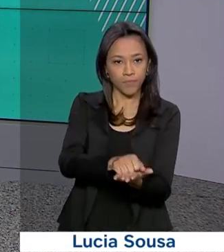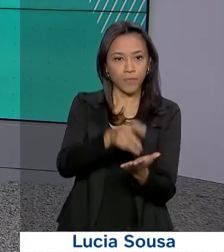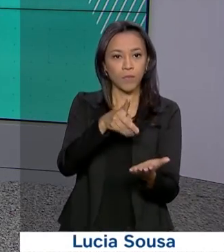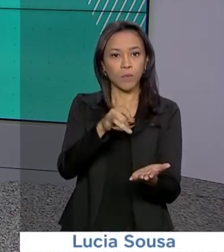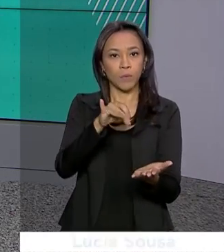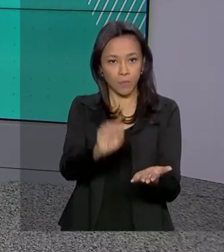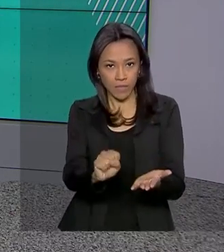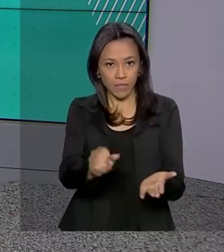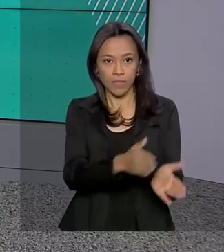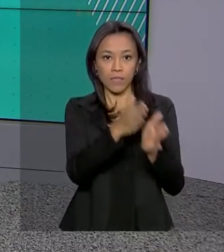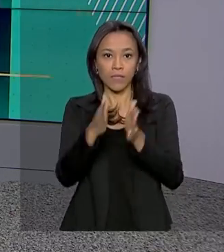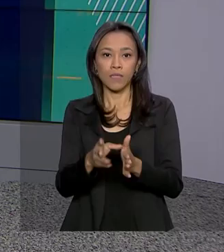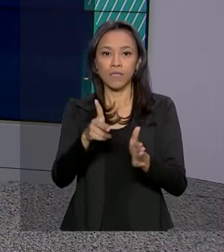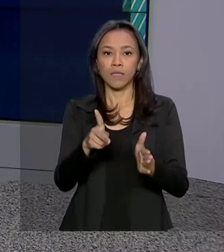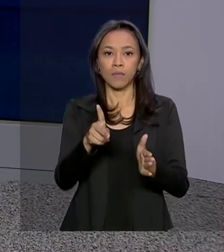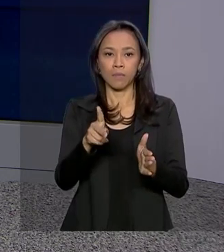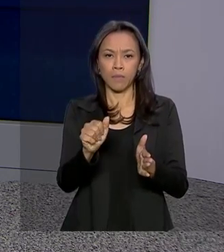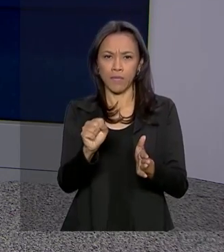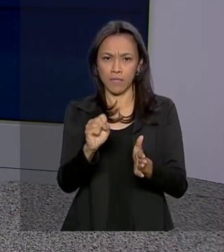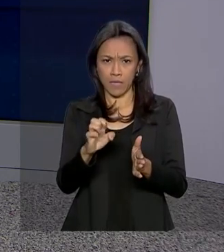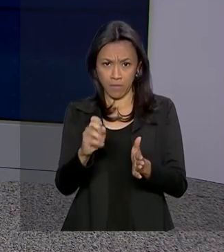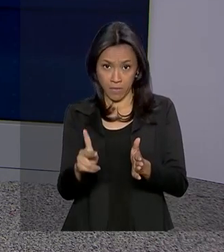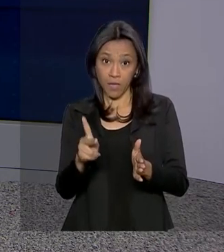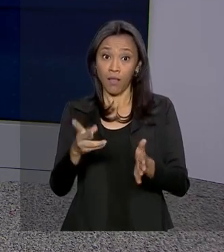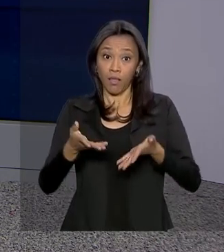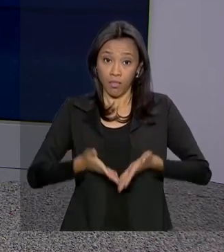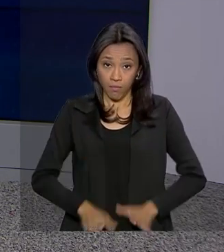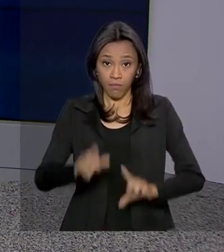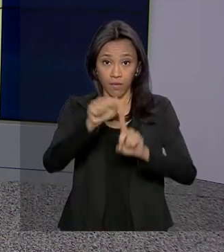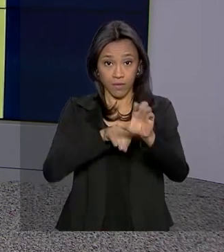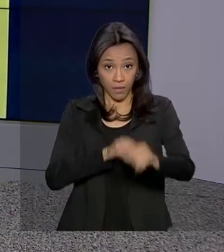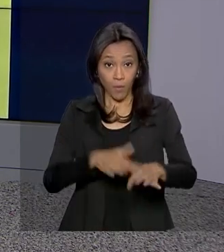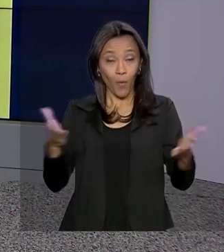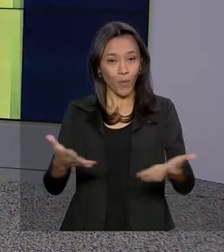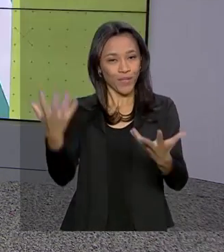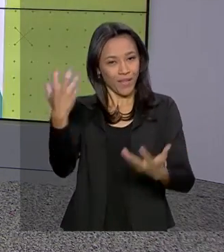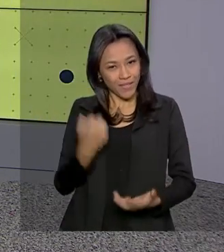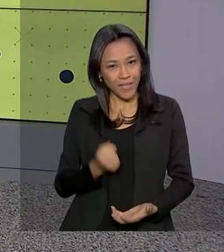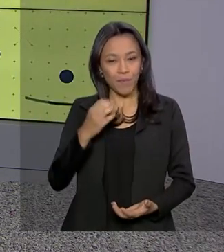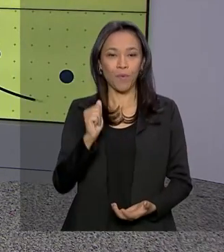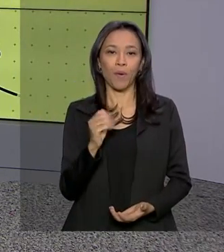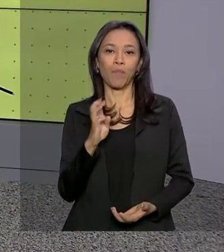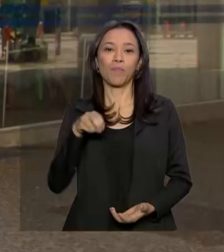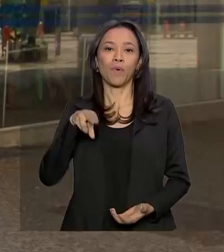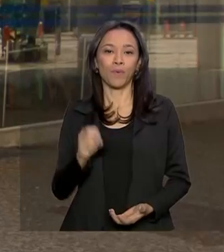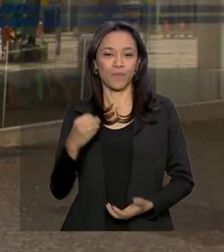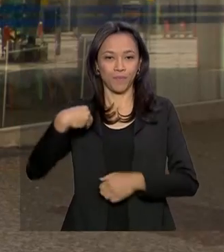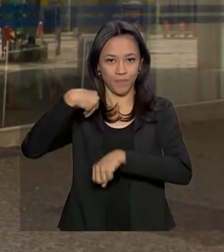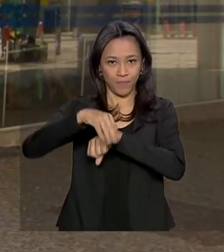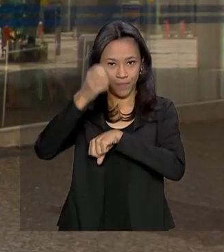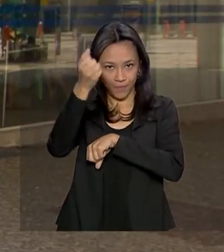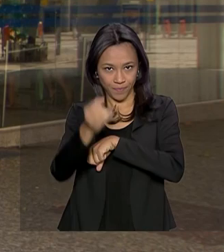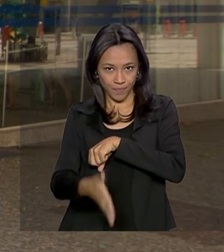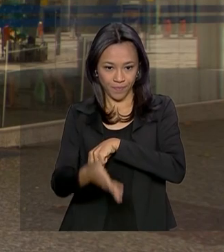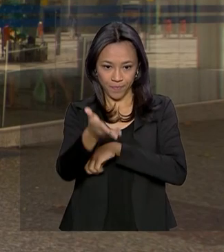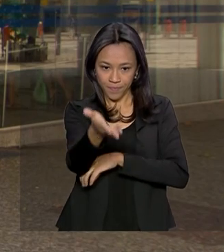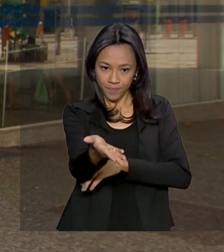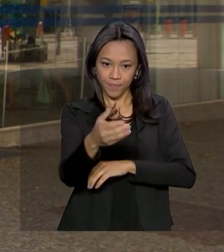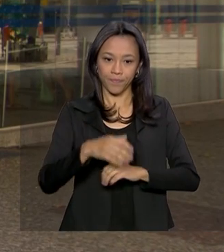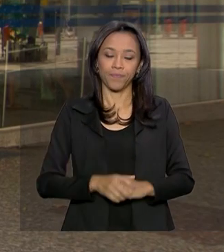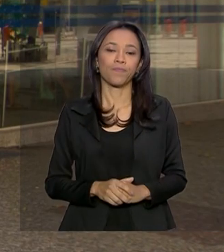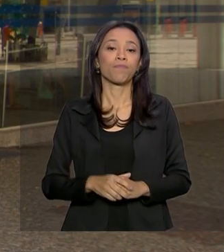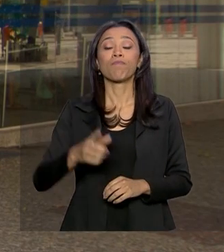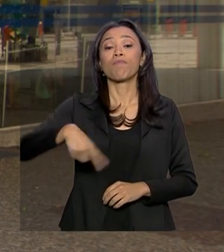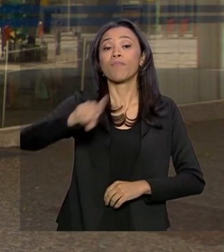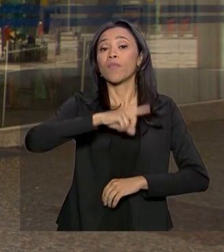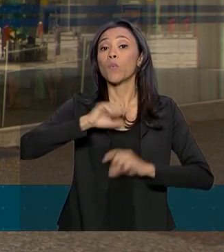setembro começam a receber hoje o abono salarial. As informações com Tiago Pimenta. A notícia é para os